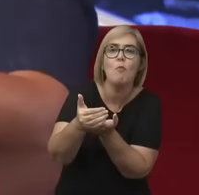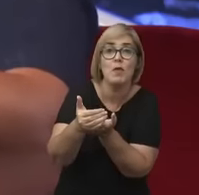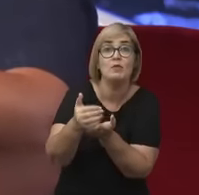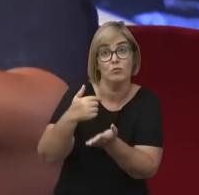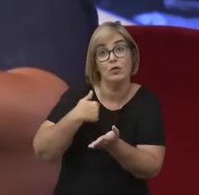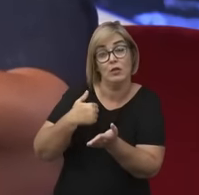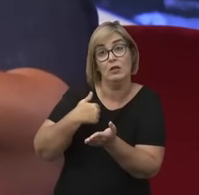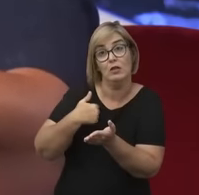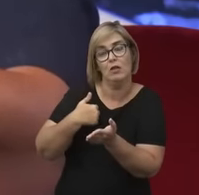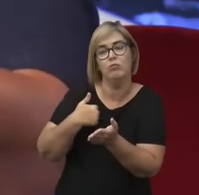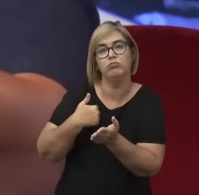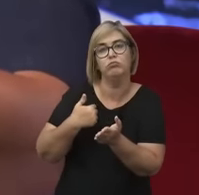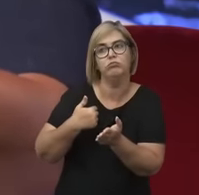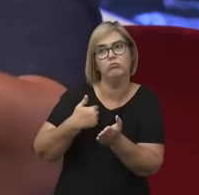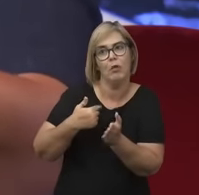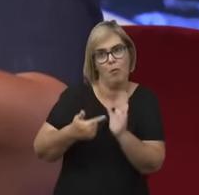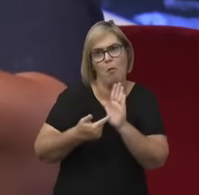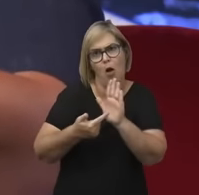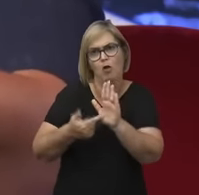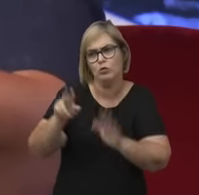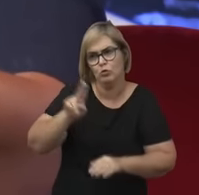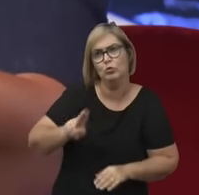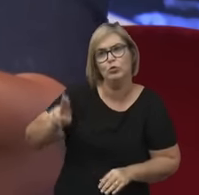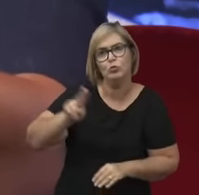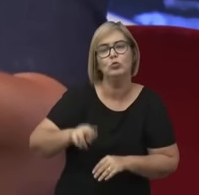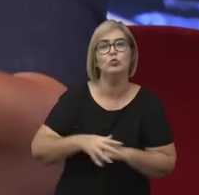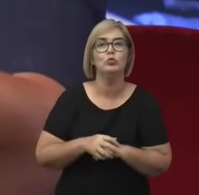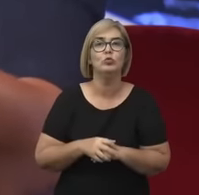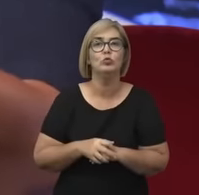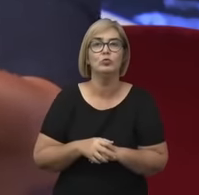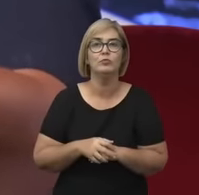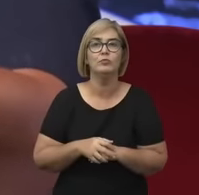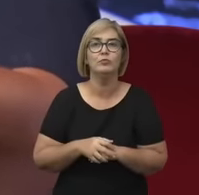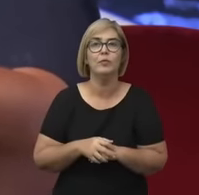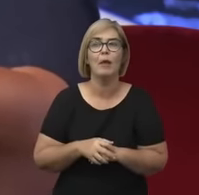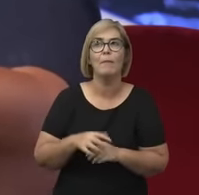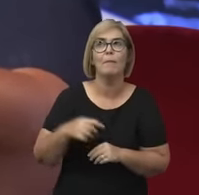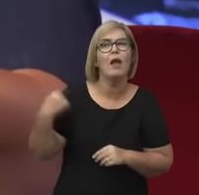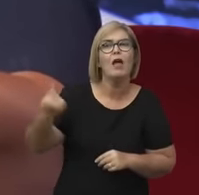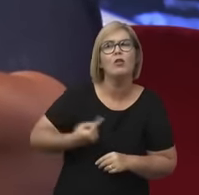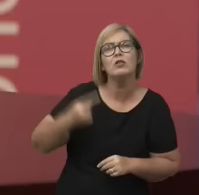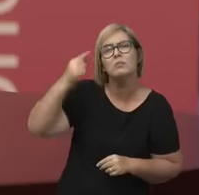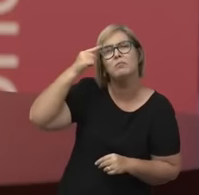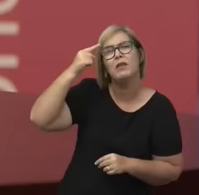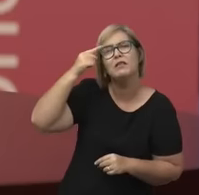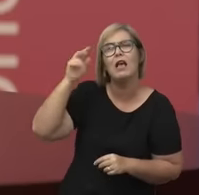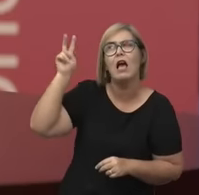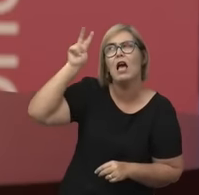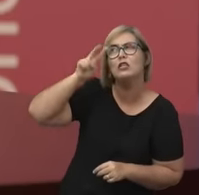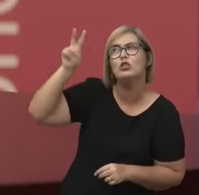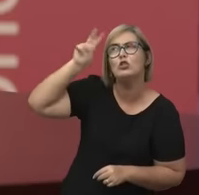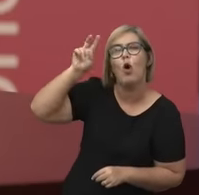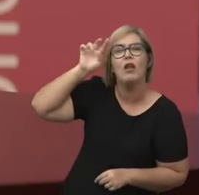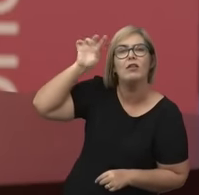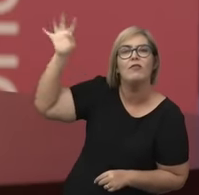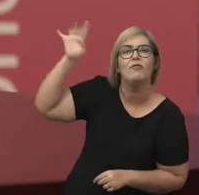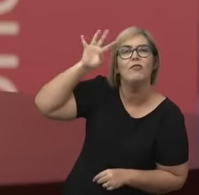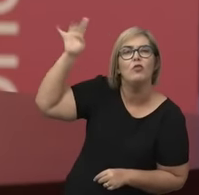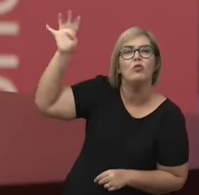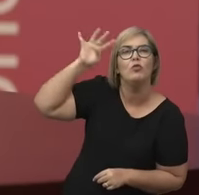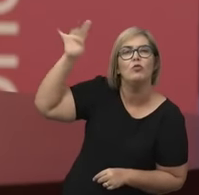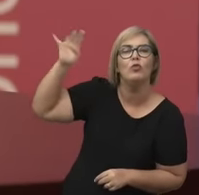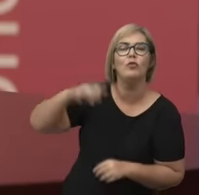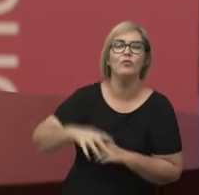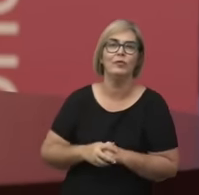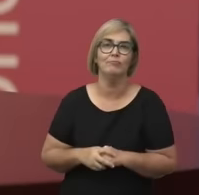passo, eu uso, a partir do qual eu uso, para pensar a história da filosofia. Então, geralmente,